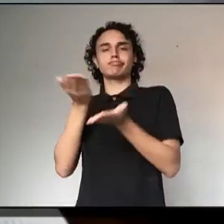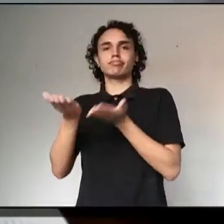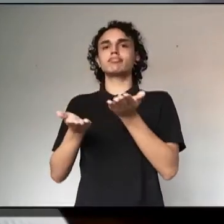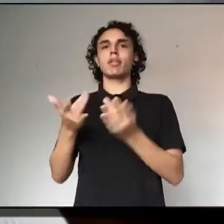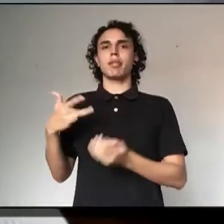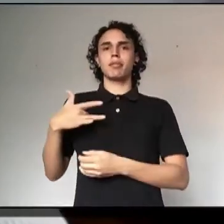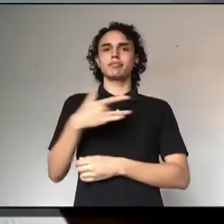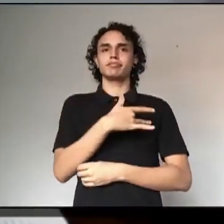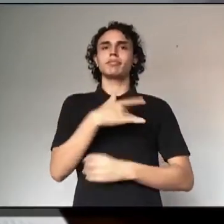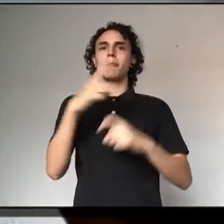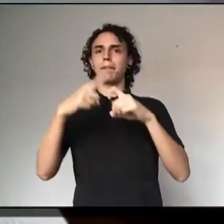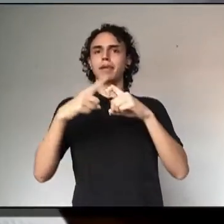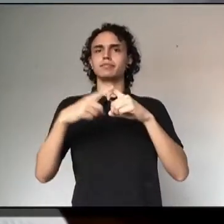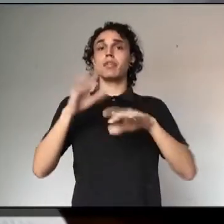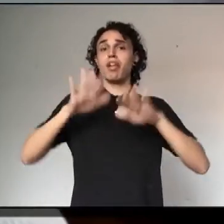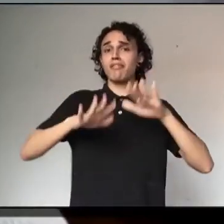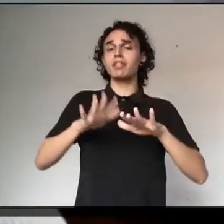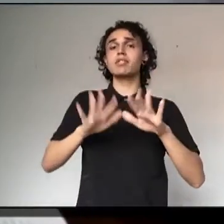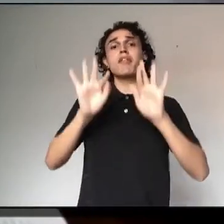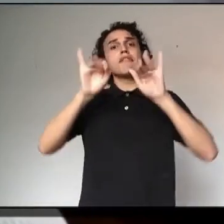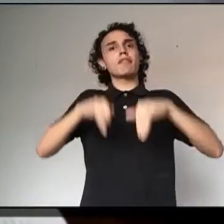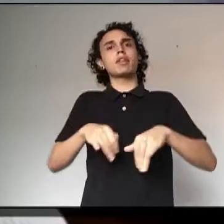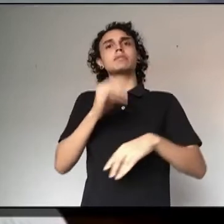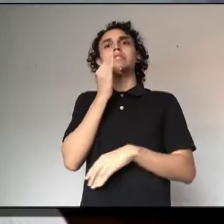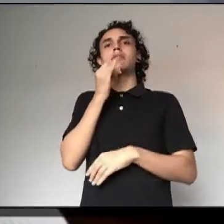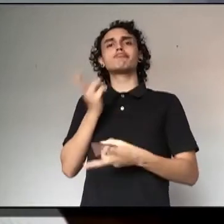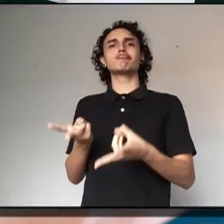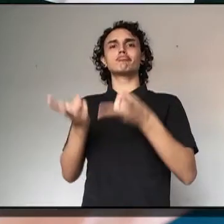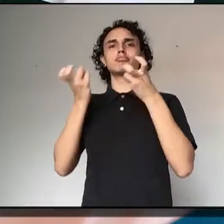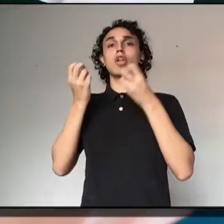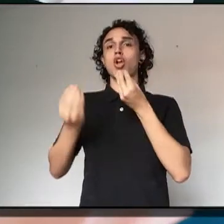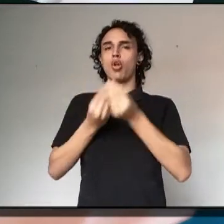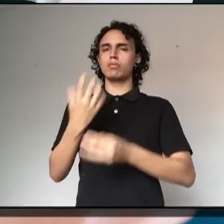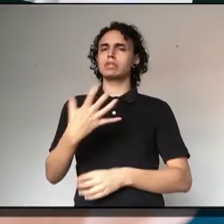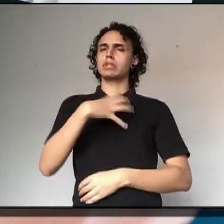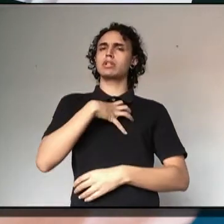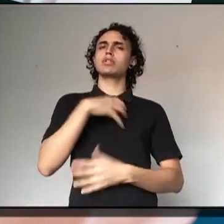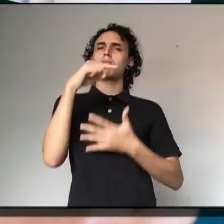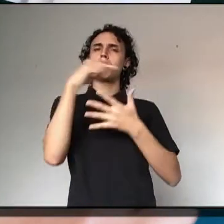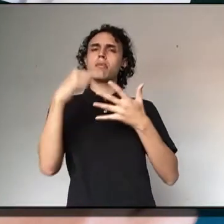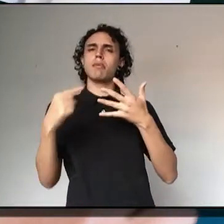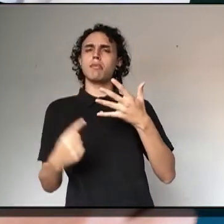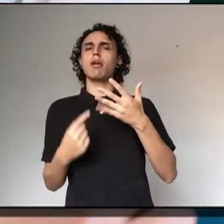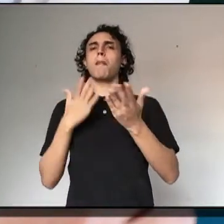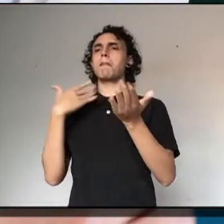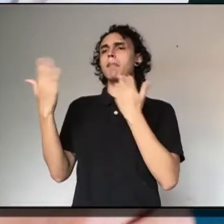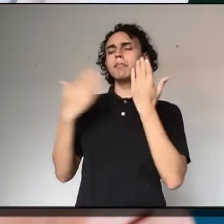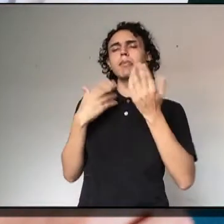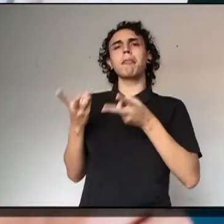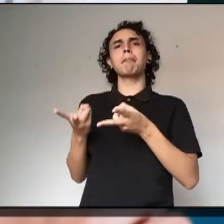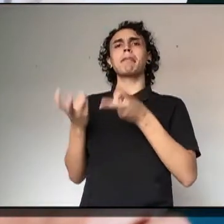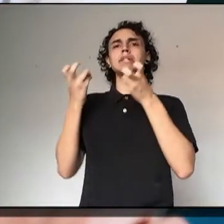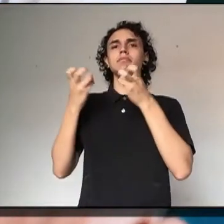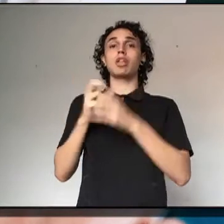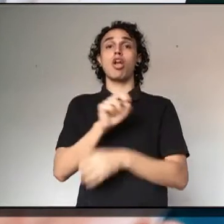profissional médico, ele pode ali finalizar o atendimento também, a partir dos sinais clínicos dessa conversa que foi feita ali com o